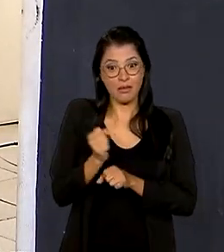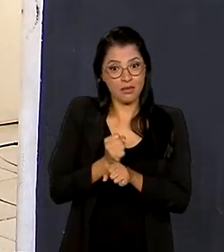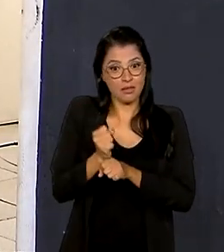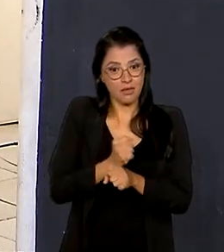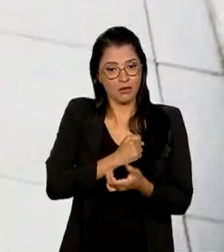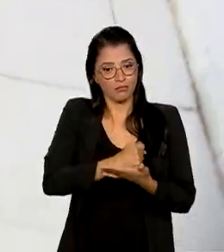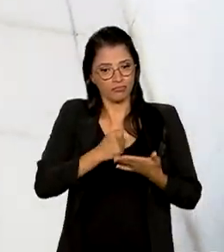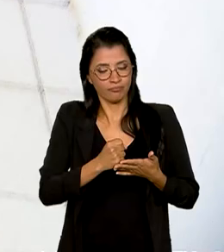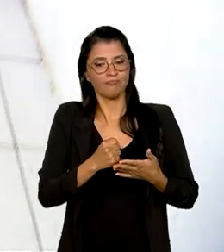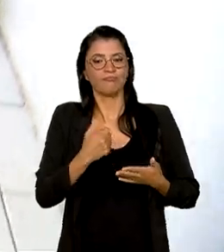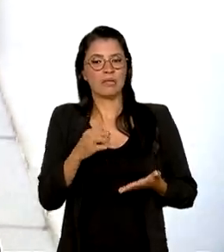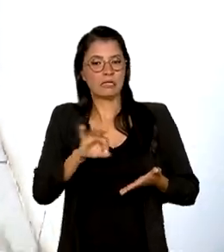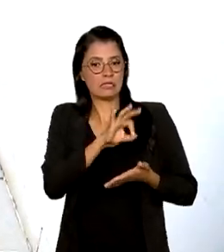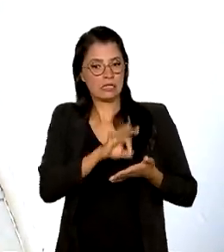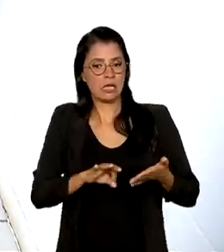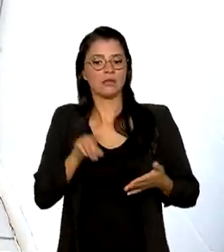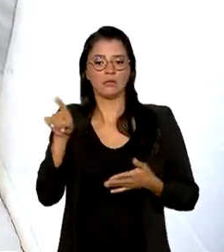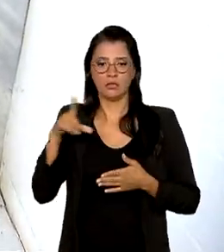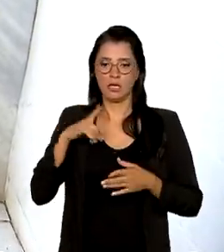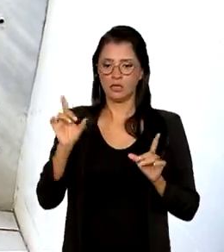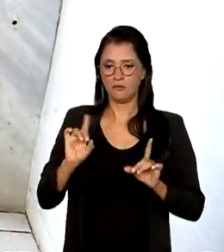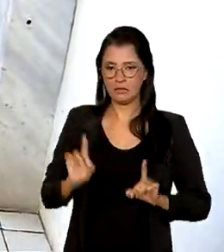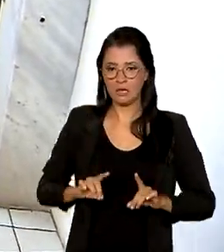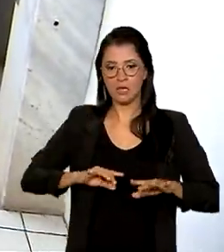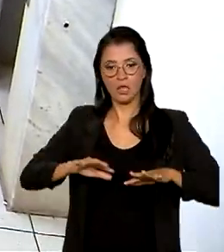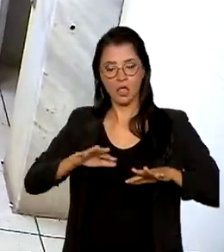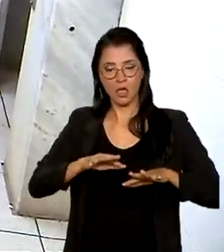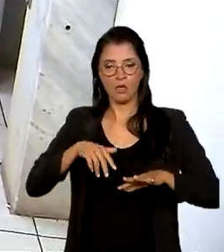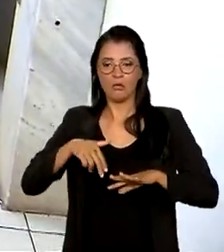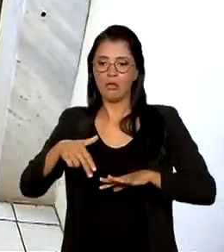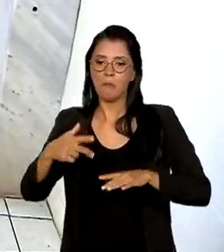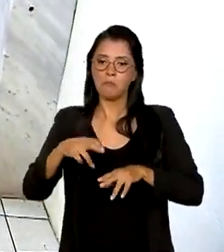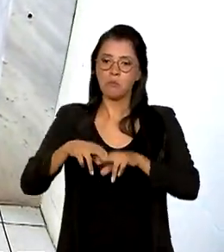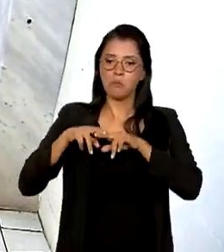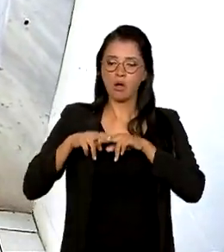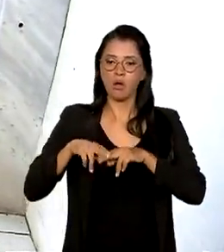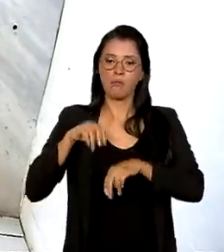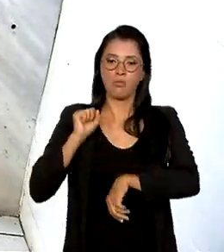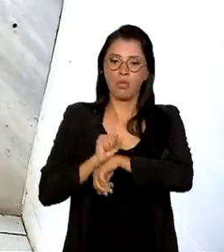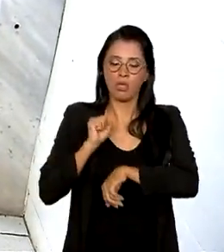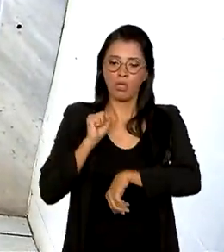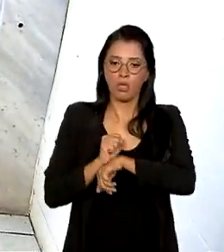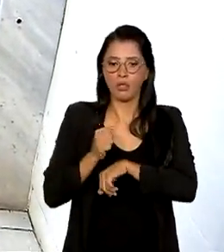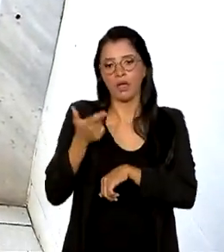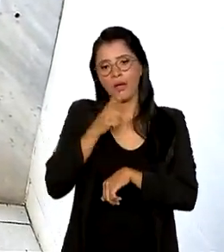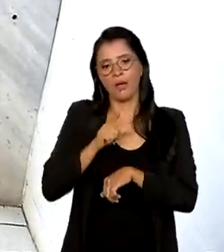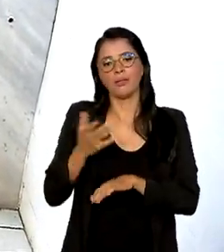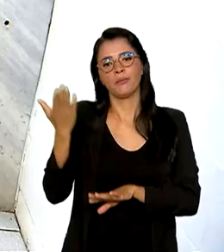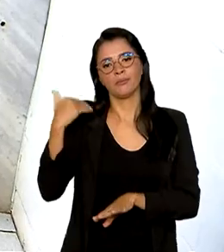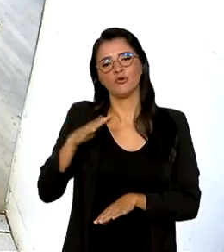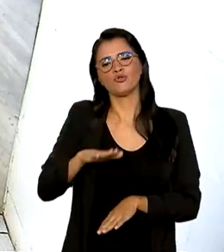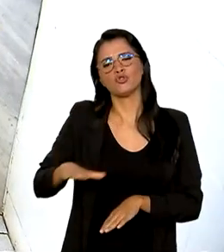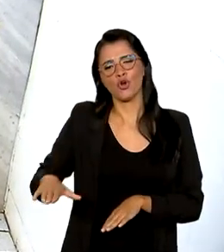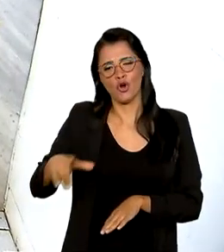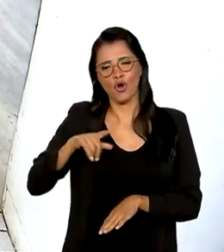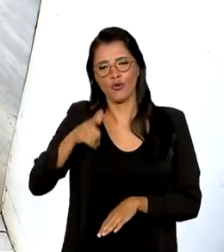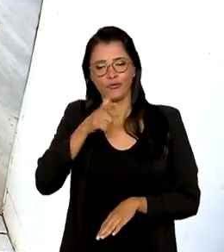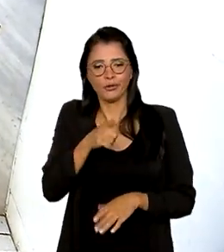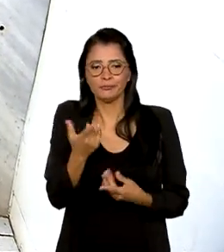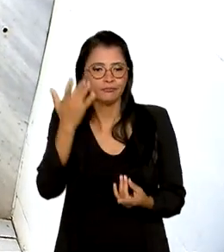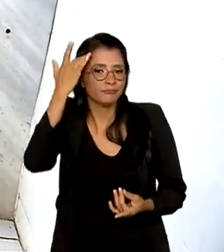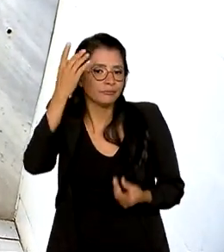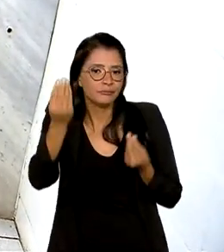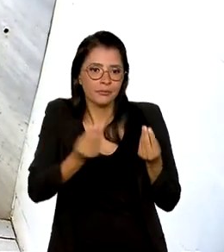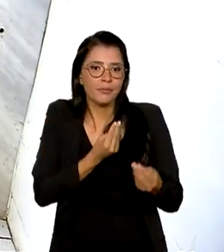carteira assinada. Ela tem deficiência de locomoção por causa de paralisia adquirida ainda na infância e não